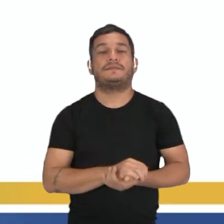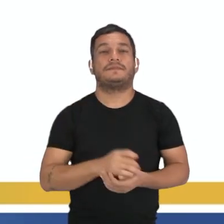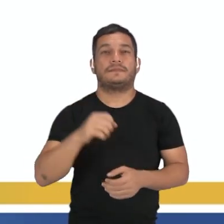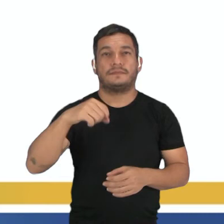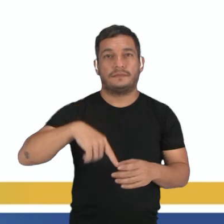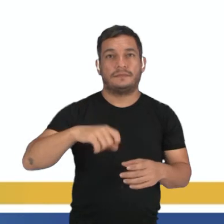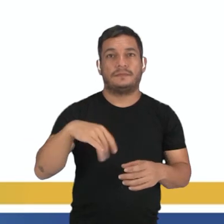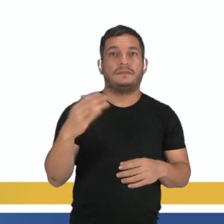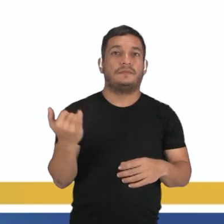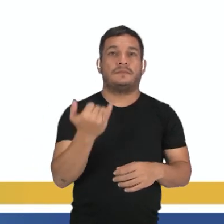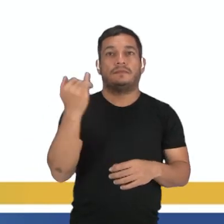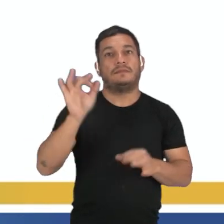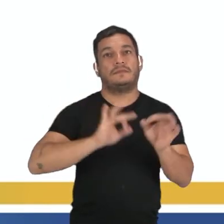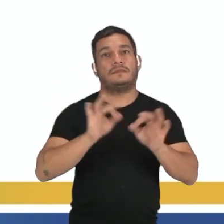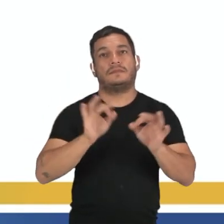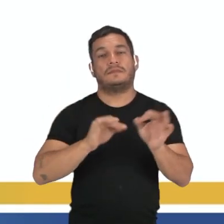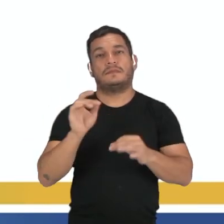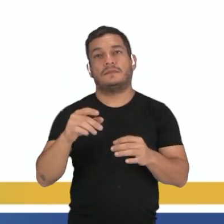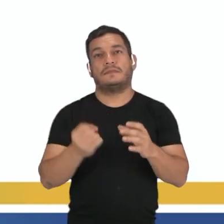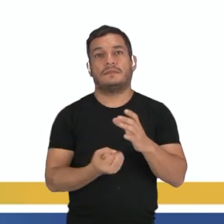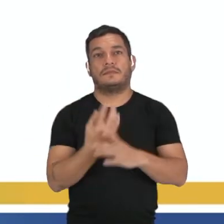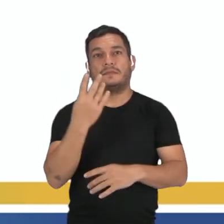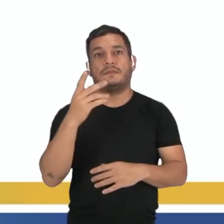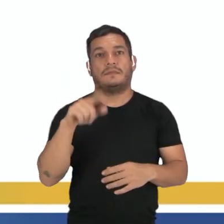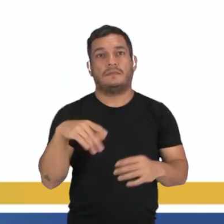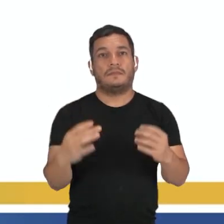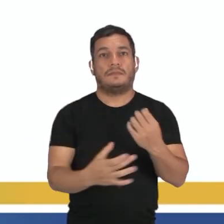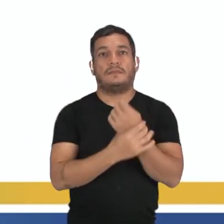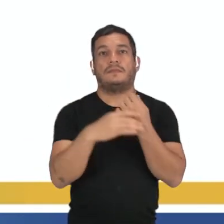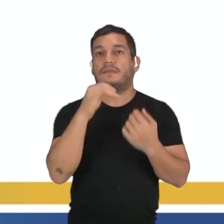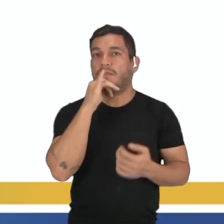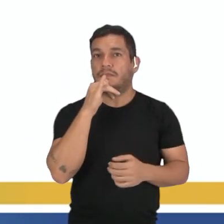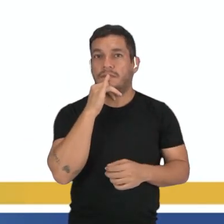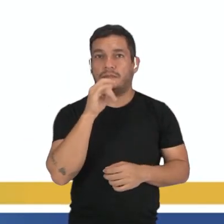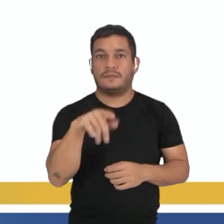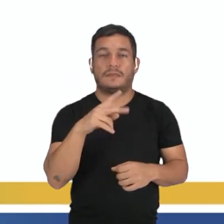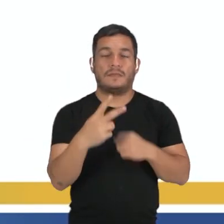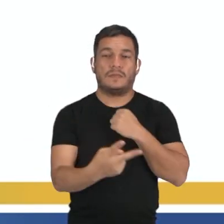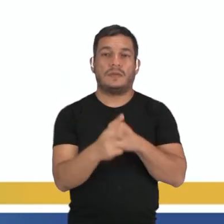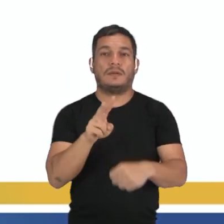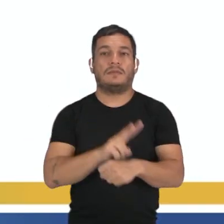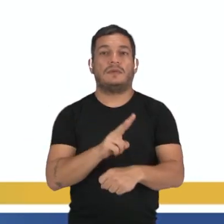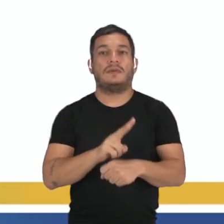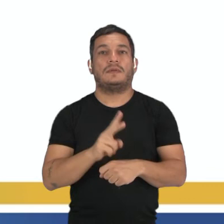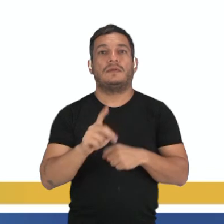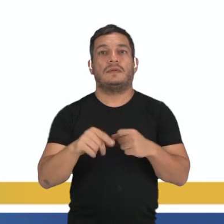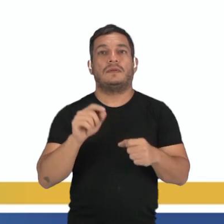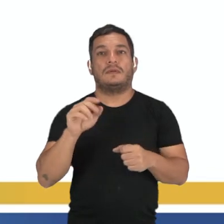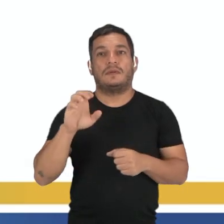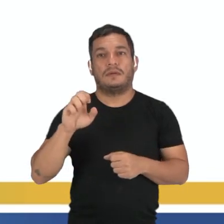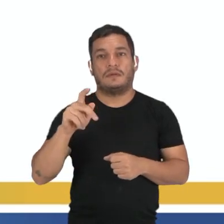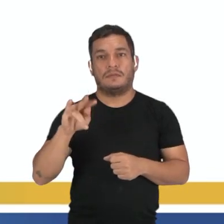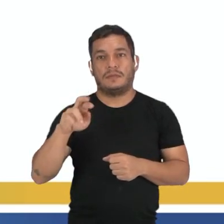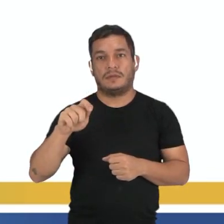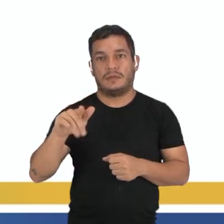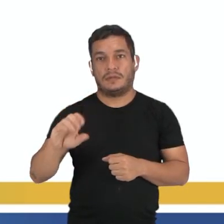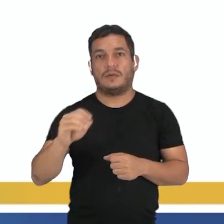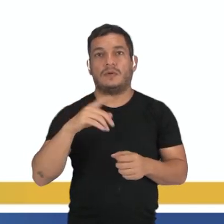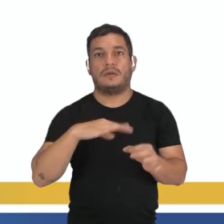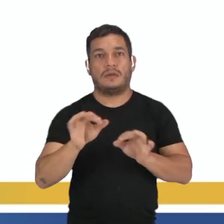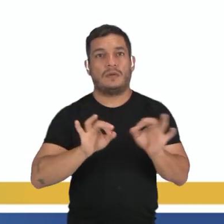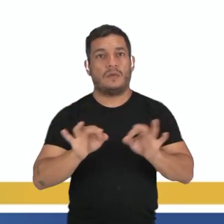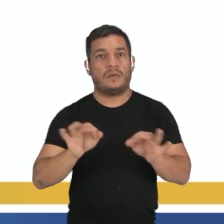as sementes são importantes estruturas reprodutivas que garantem, por exemplo, a proteção do embrião. E essa